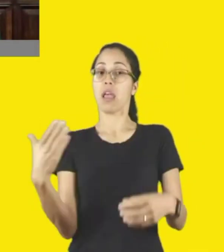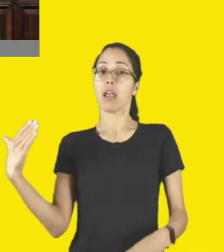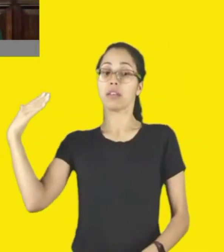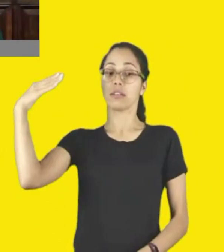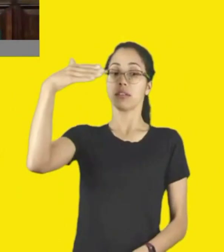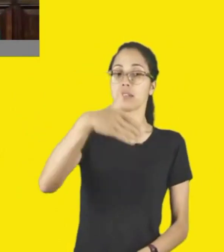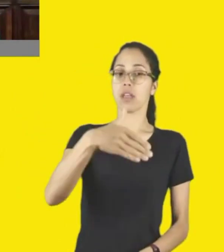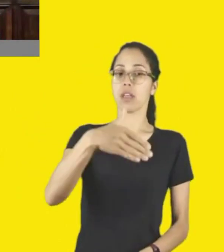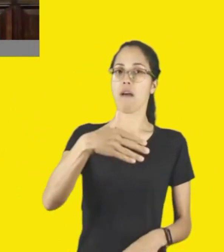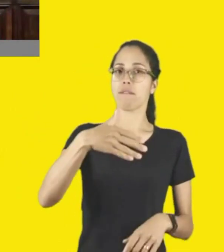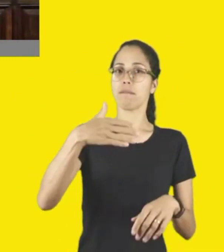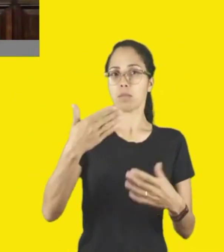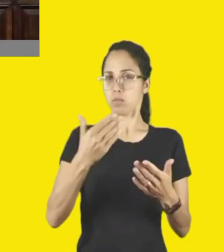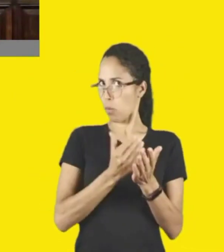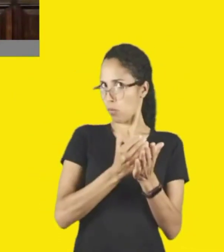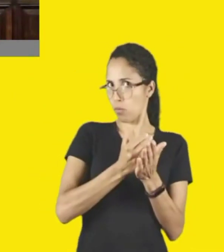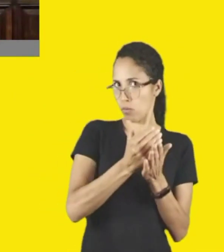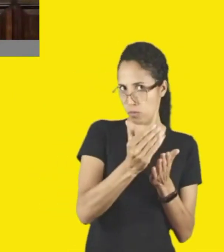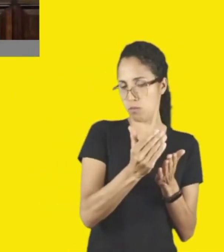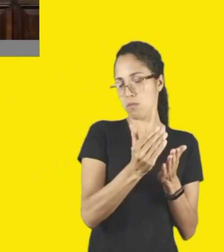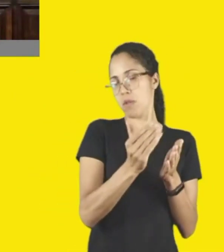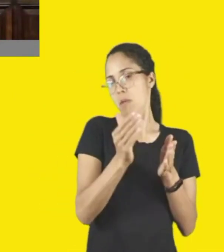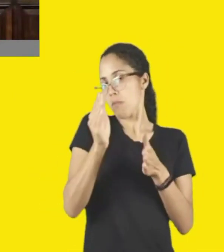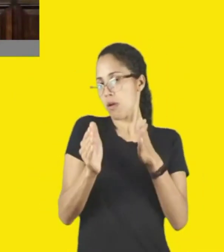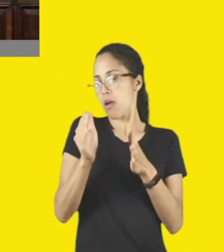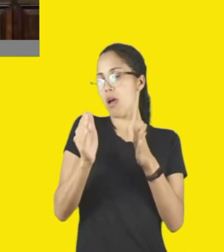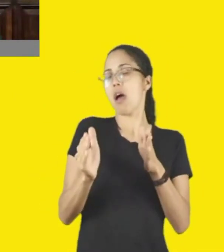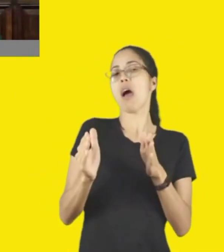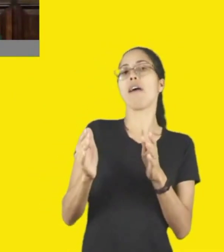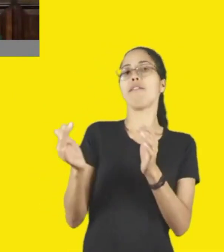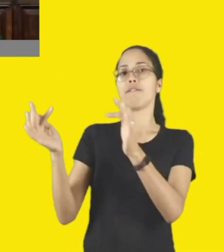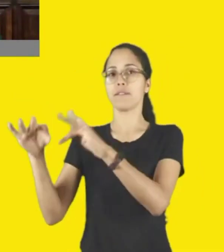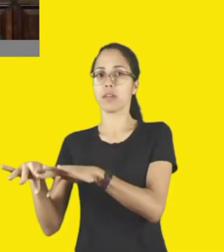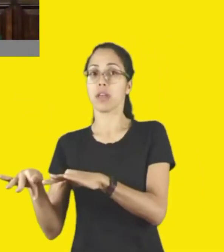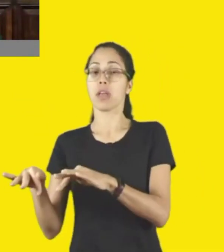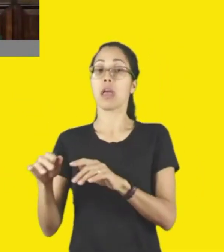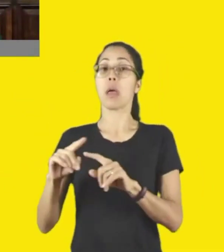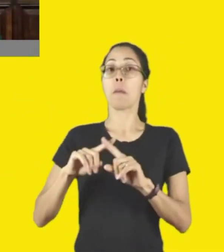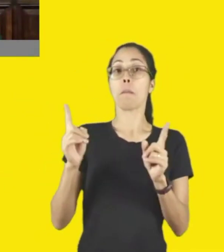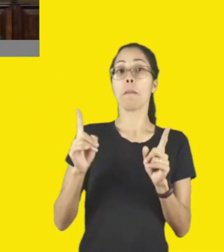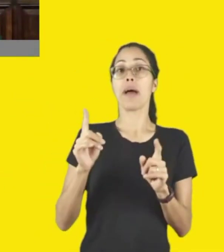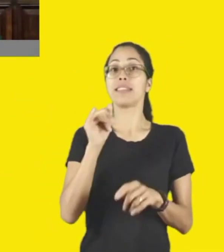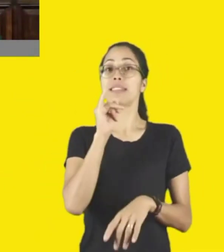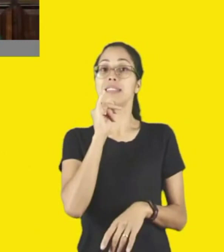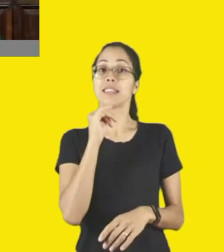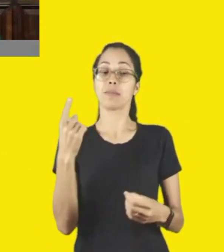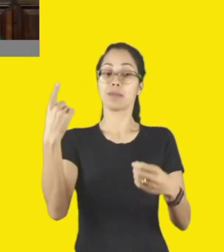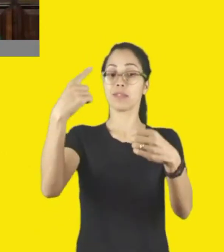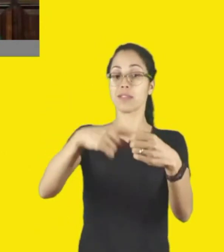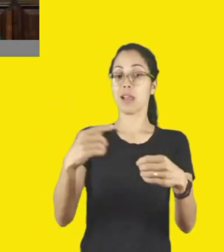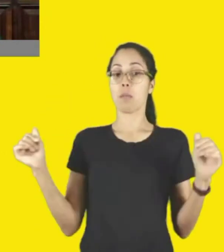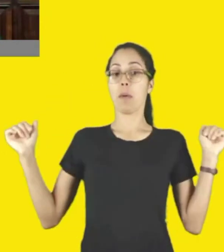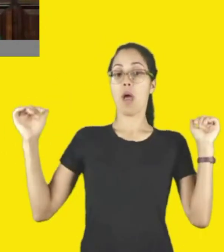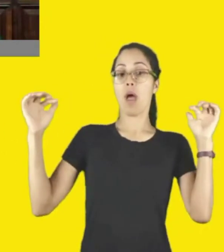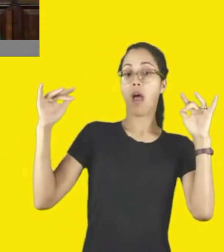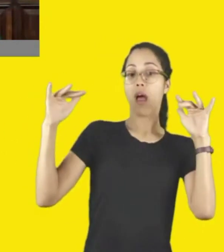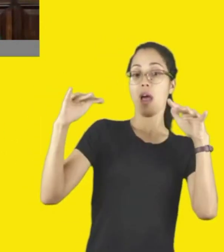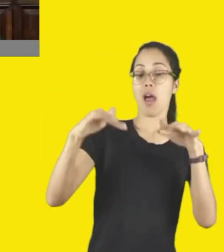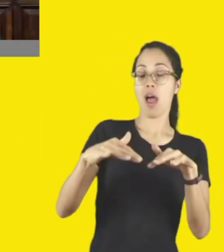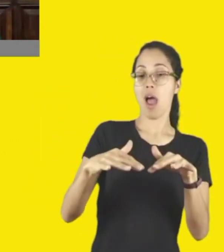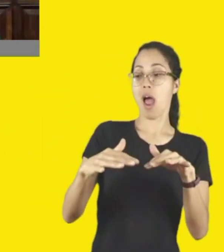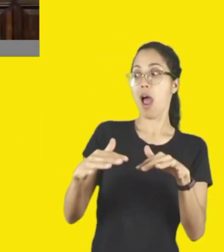ação, tem começo, meio e fim, vai ficar lá três dias, mas quando a cidade se apropria dessa ação e percebe como